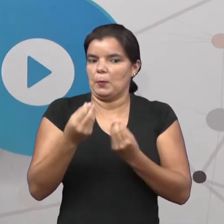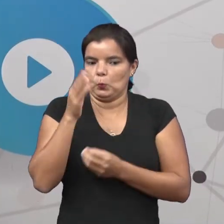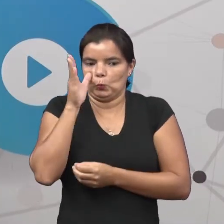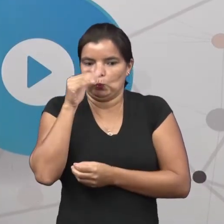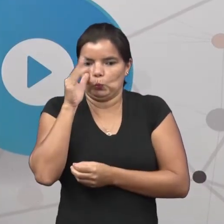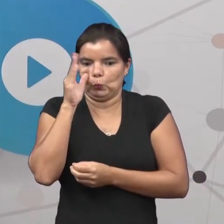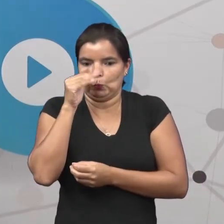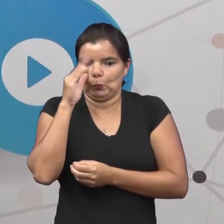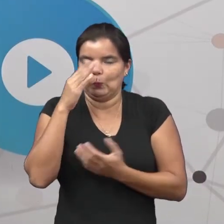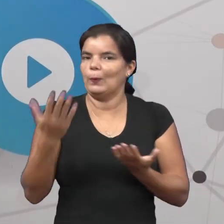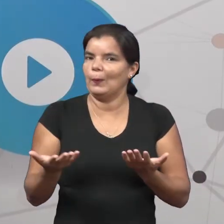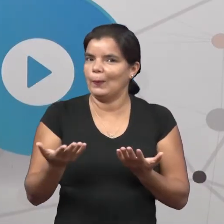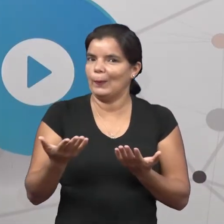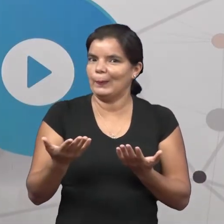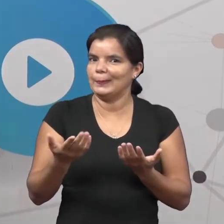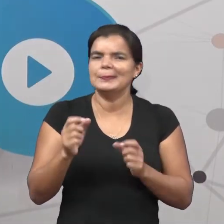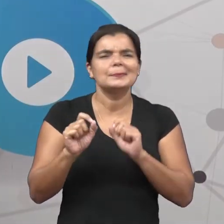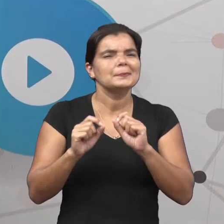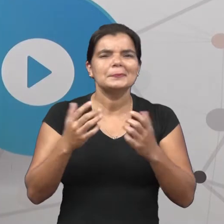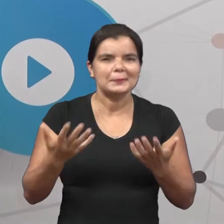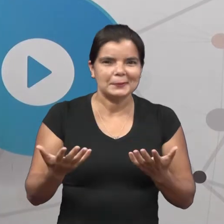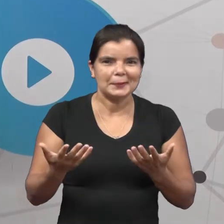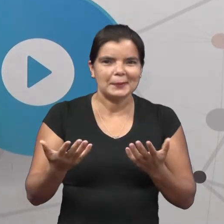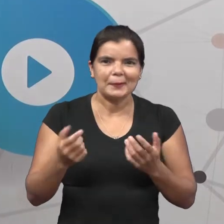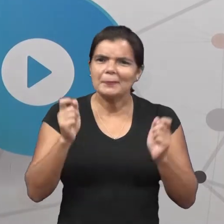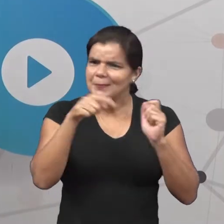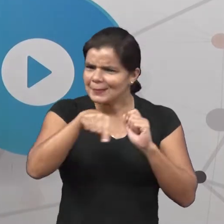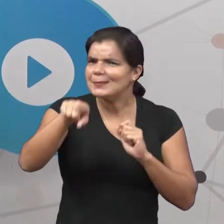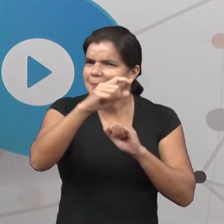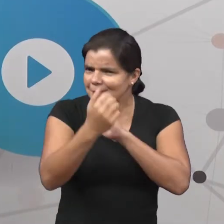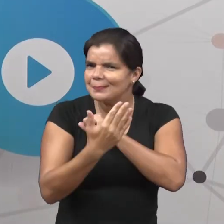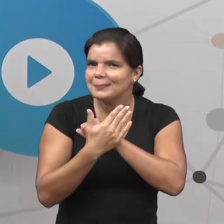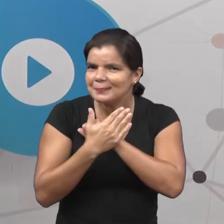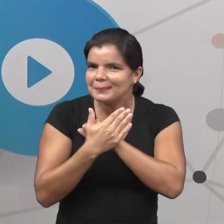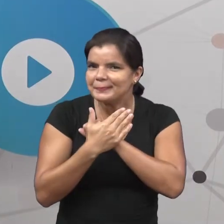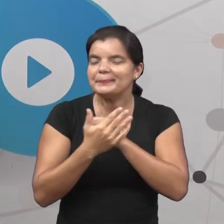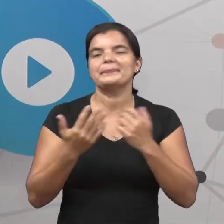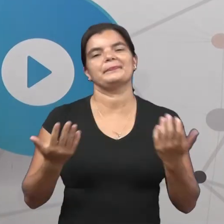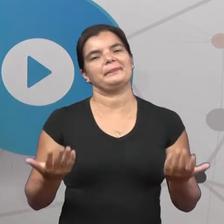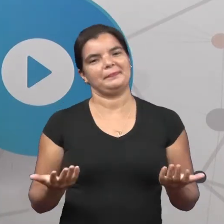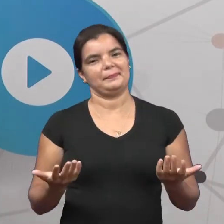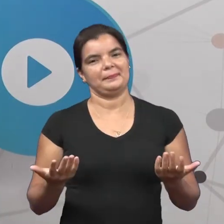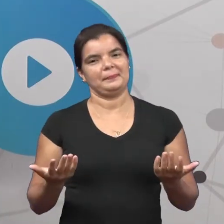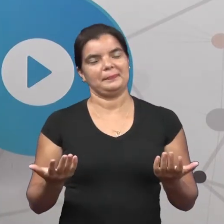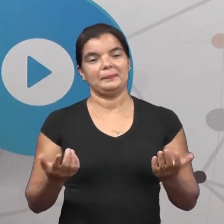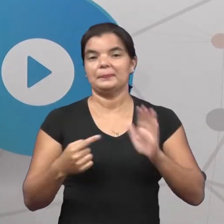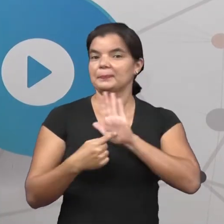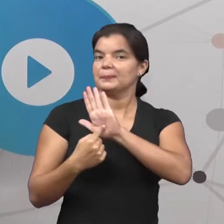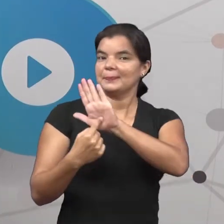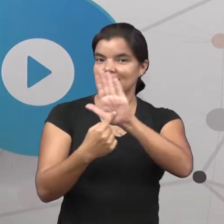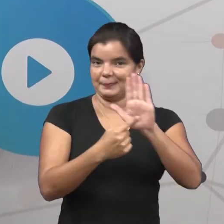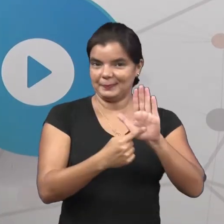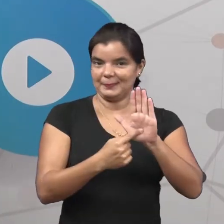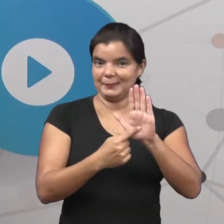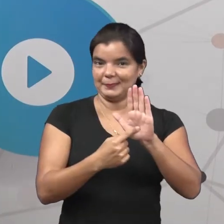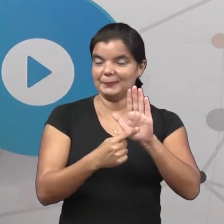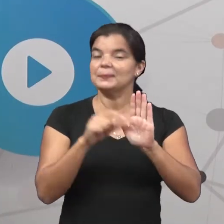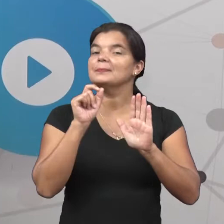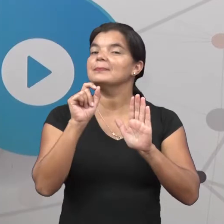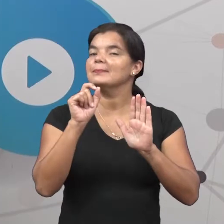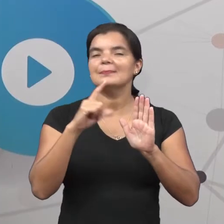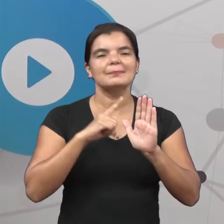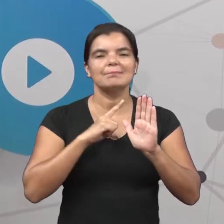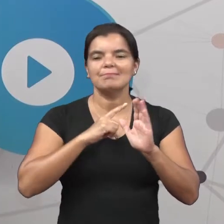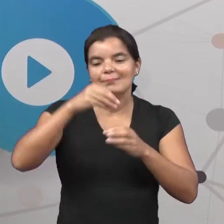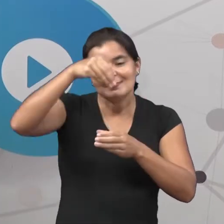Mas que coisas serão essas? Alguém pode me ajudar? Bem, eu vou revelar o que há na caixa dos